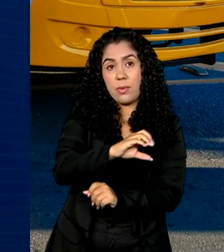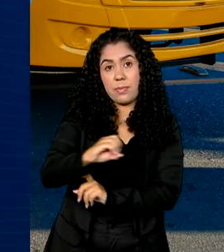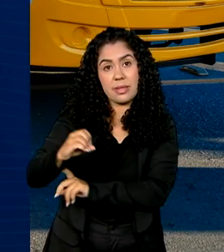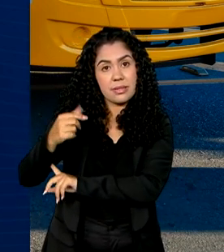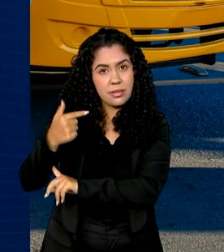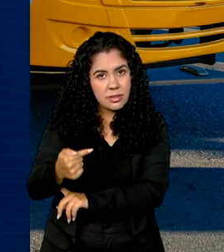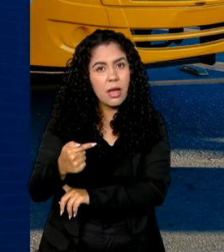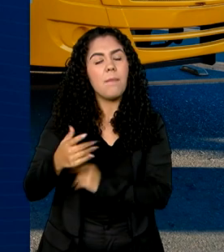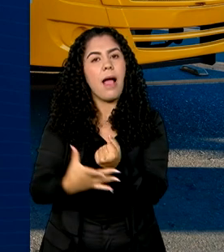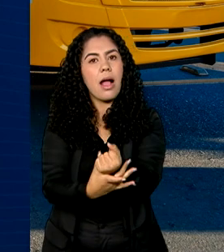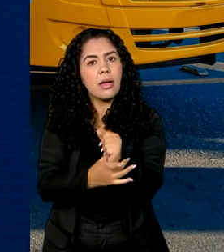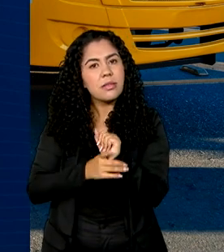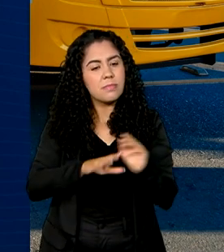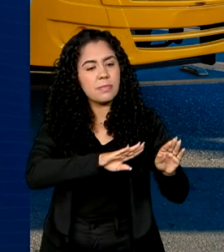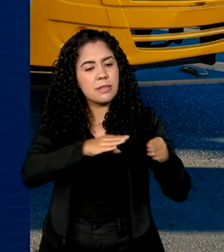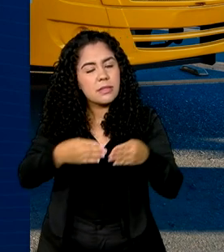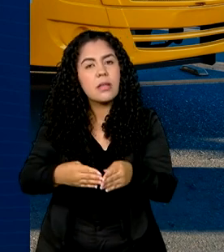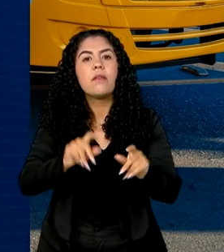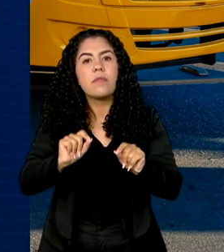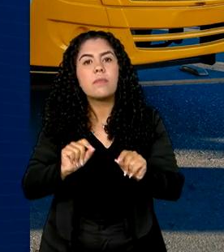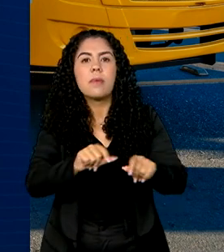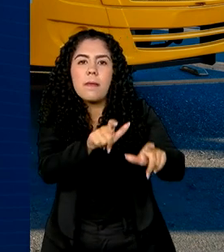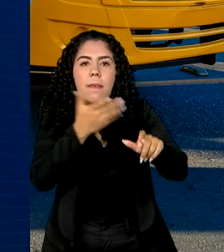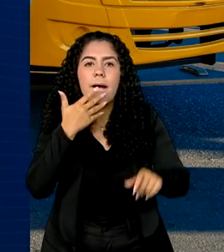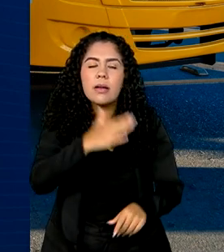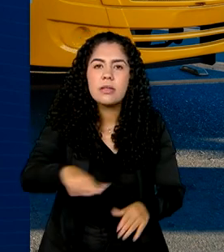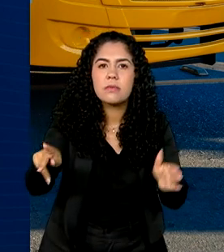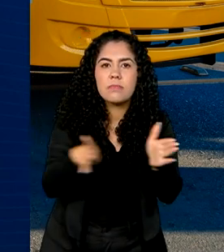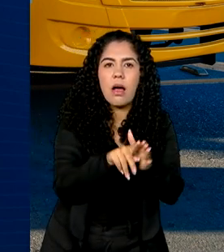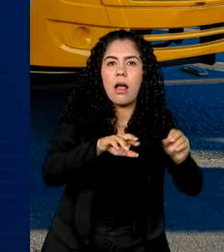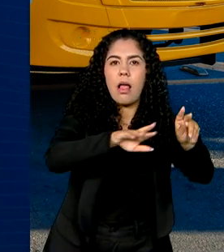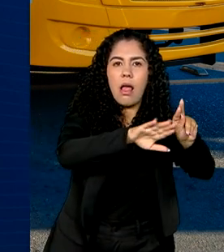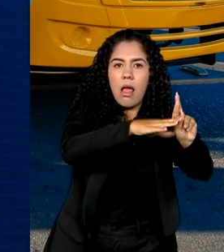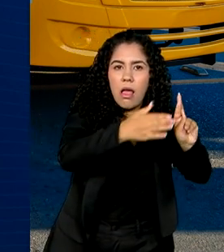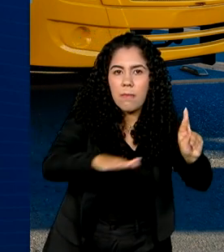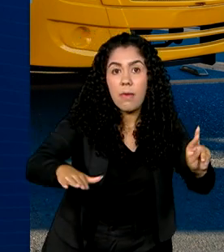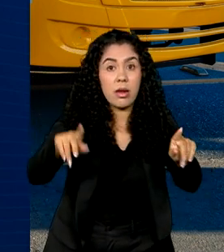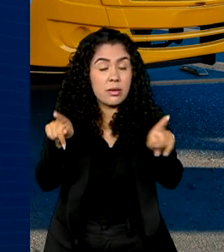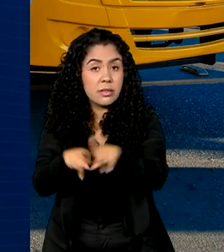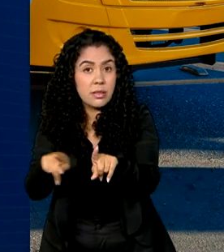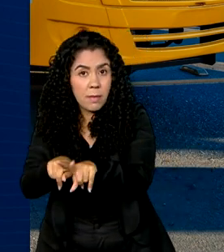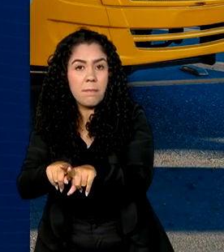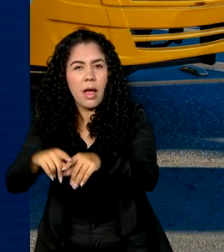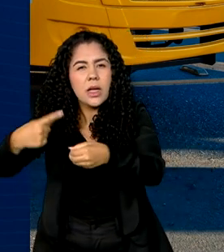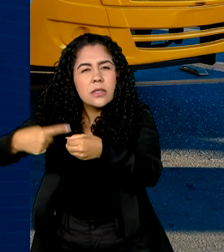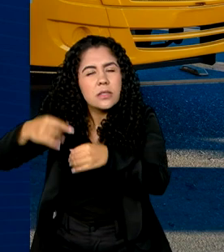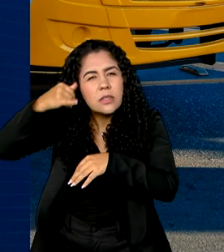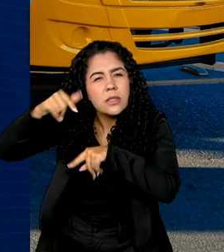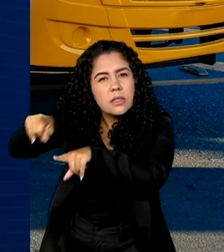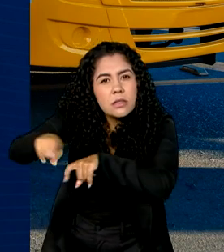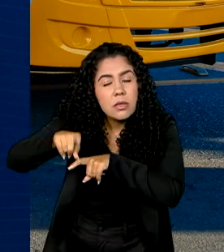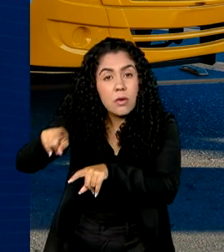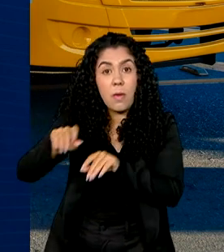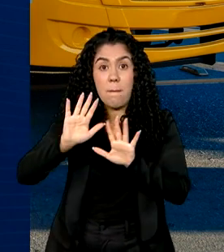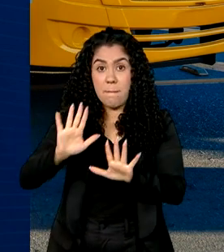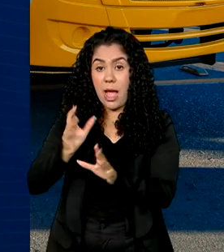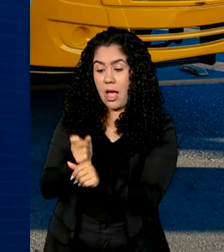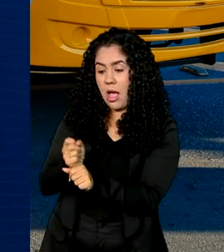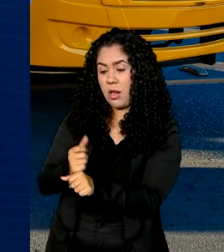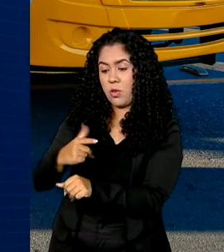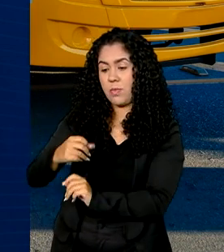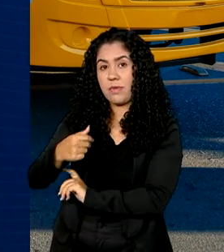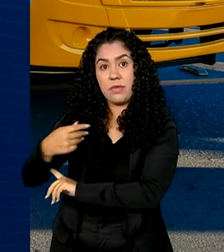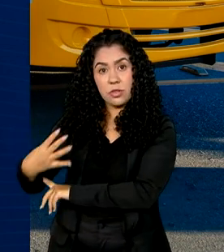rurais e ribeirinhas possam ser transportados até as escolas. Somente em 2024, o Ministério da Educação